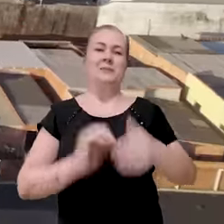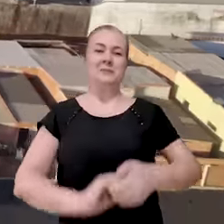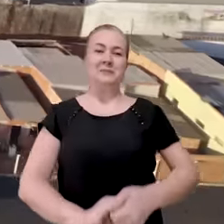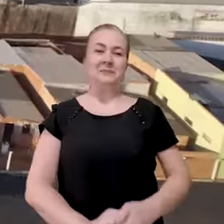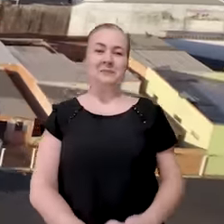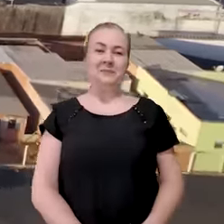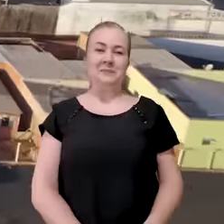E onde?